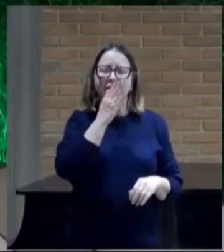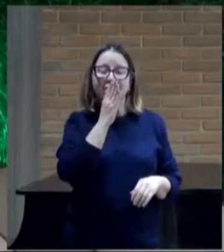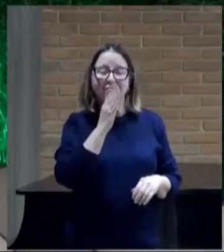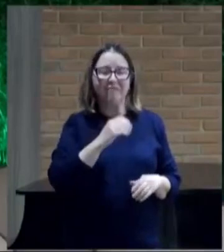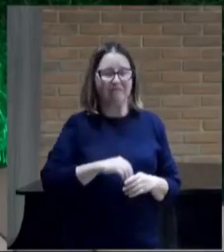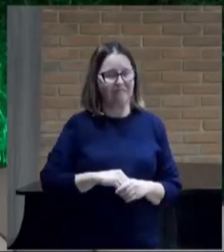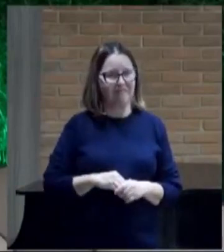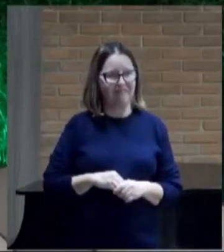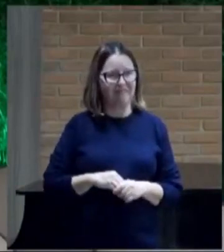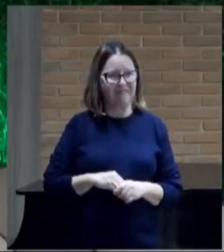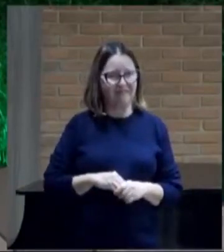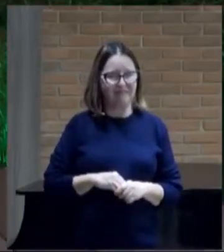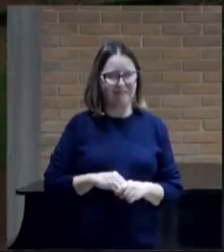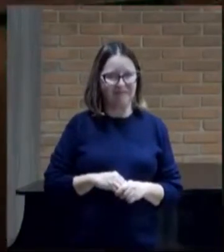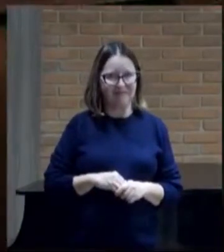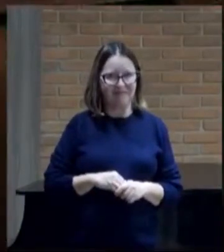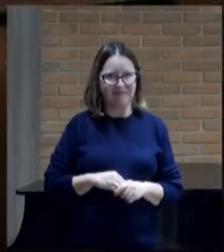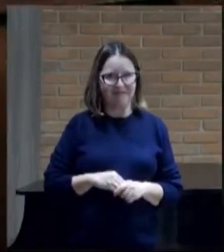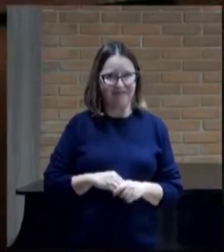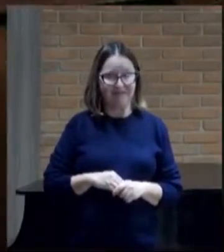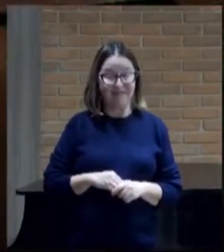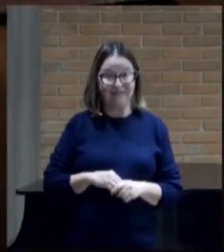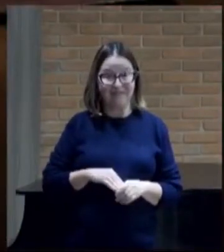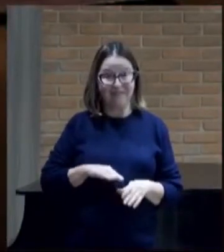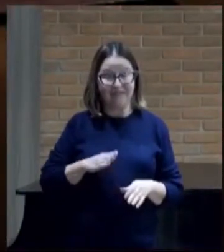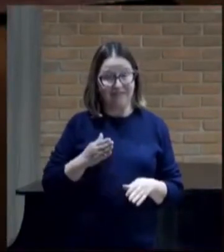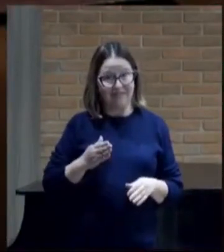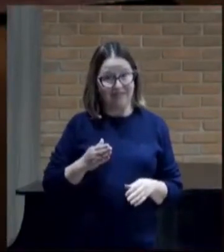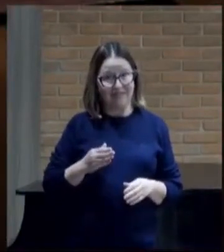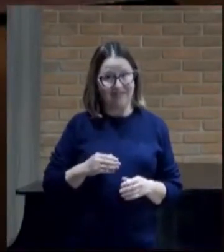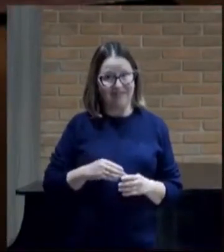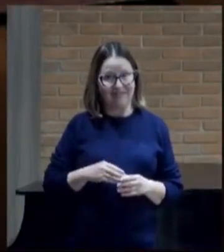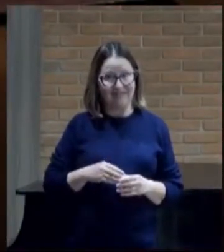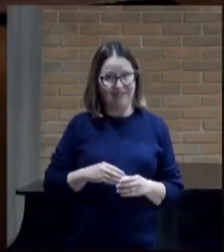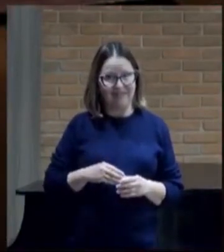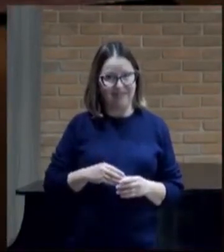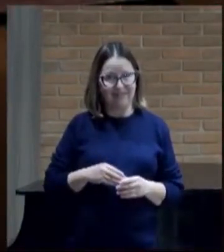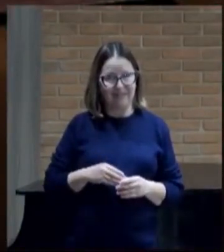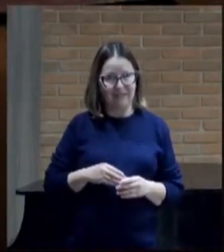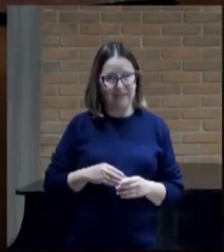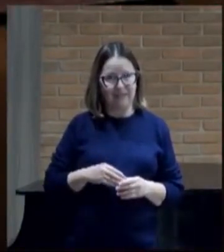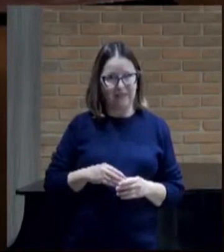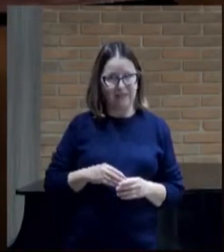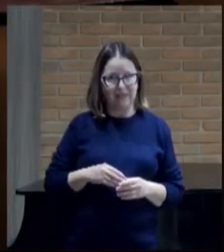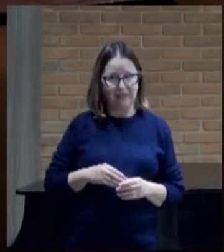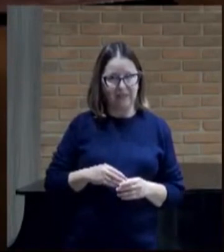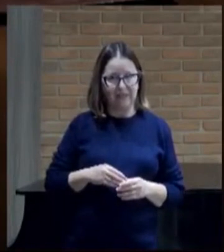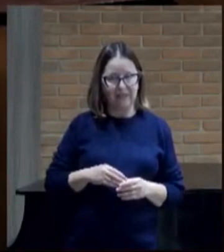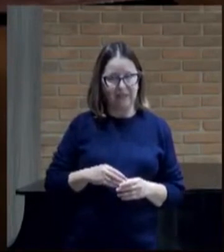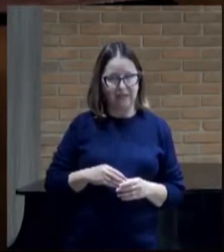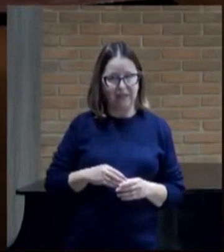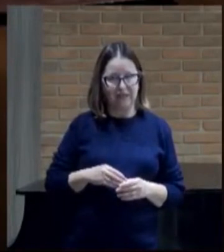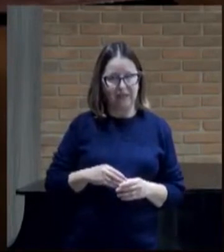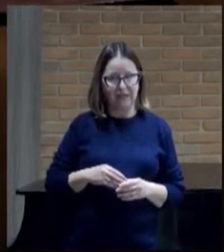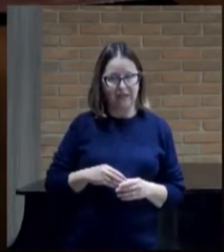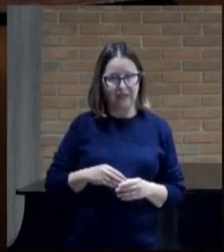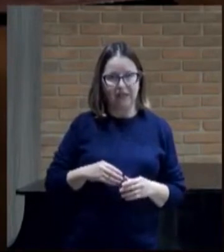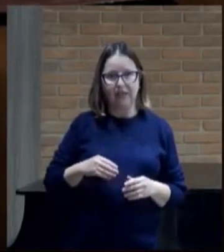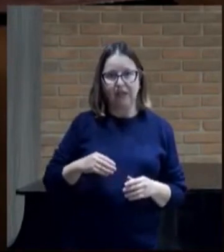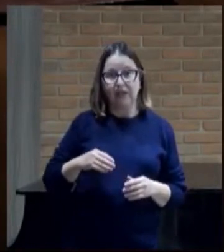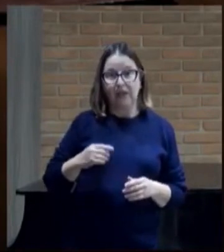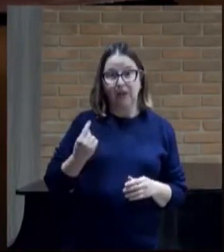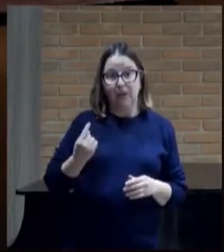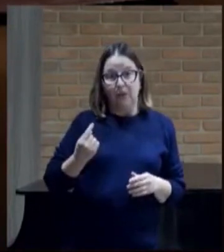Ok? Vamos lá. Então saiu um espírito e se apresentou diante do Senhor e